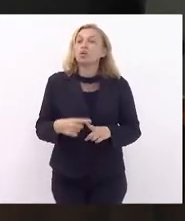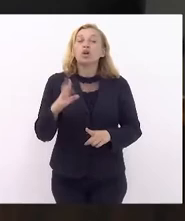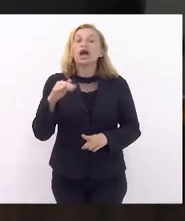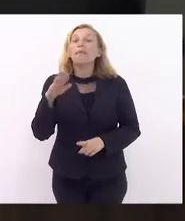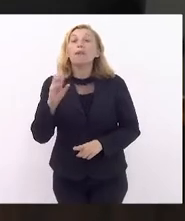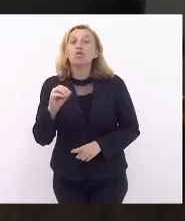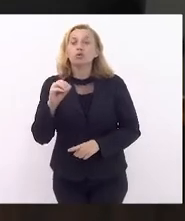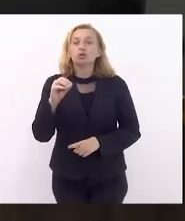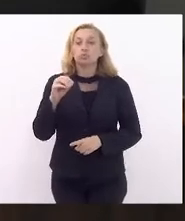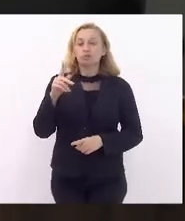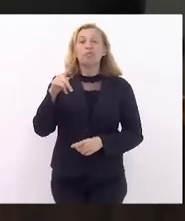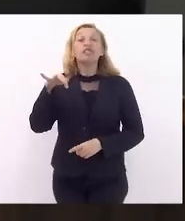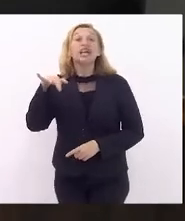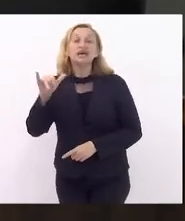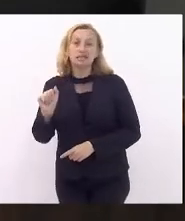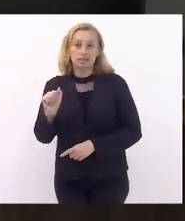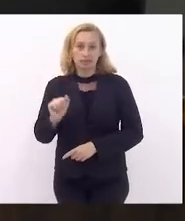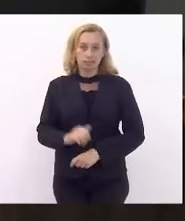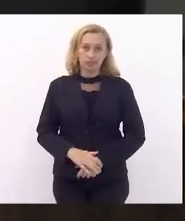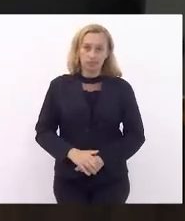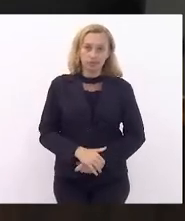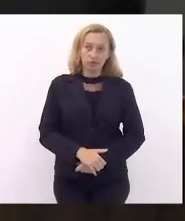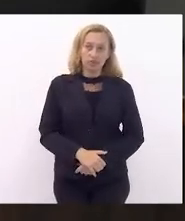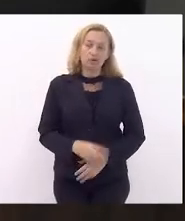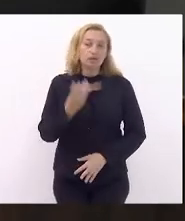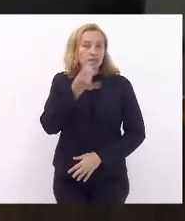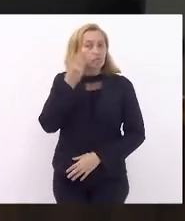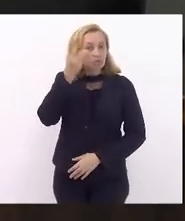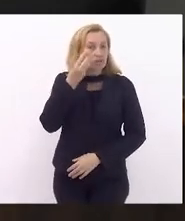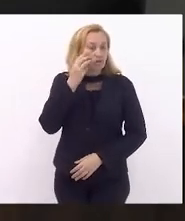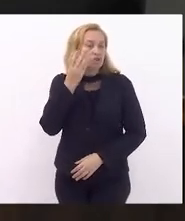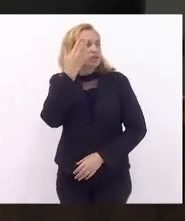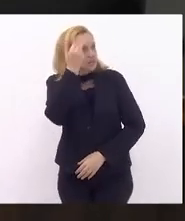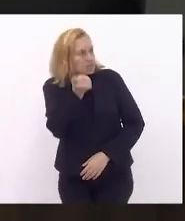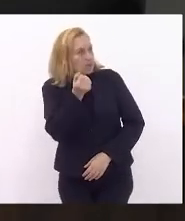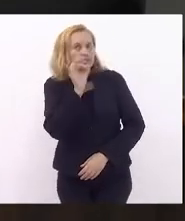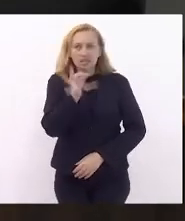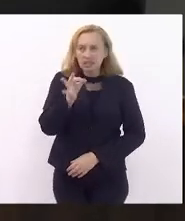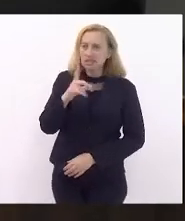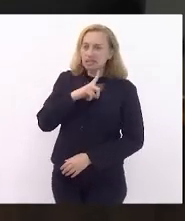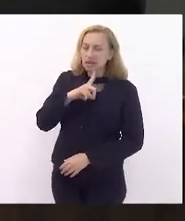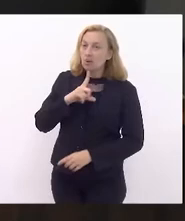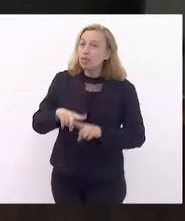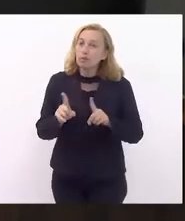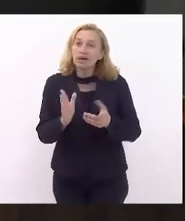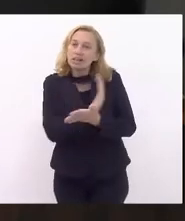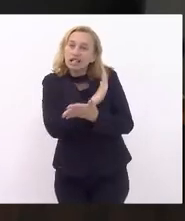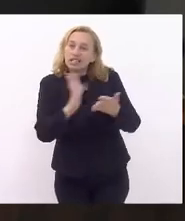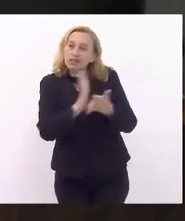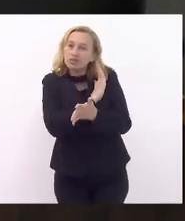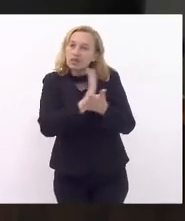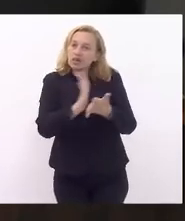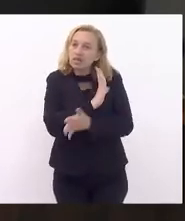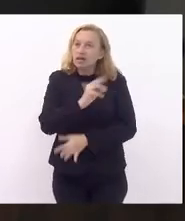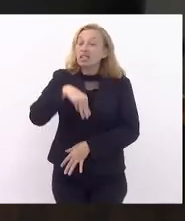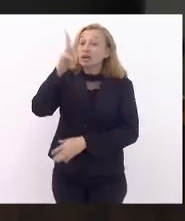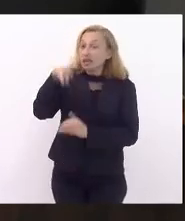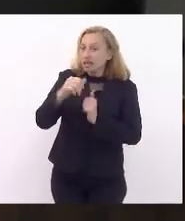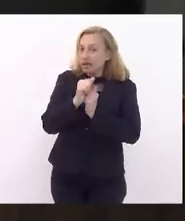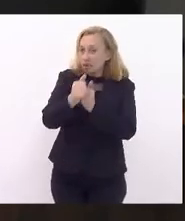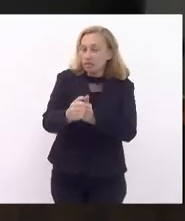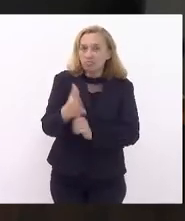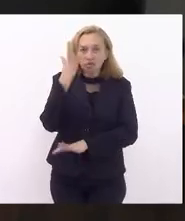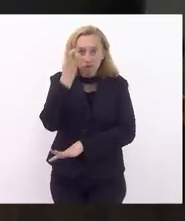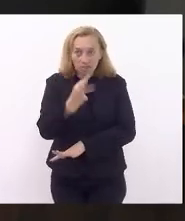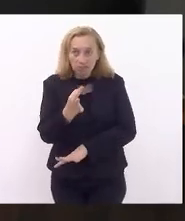permanência? O abono permanência, o deputado Valdeck sabe, eu tenho certeza, mas às vezes quem está nos acompanhando aqui